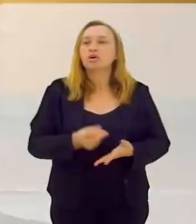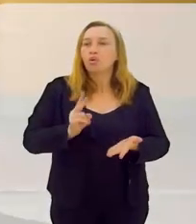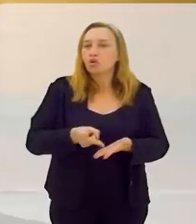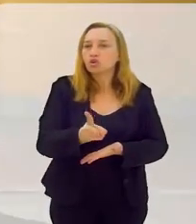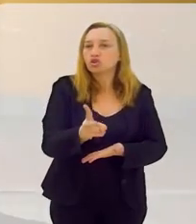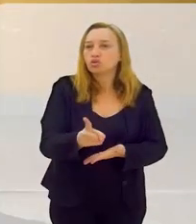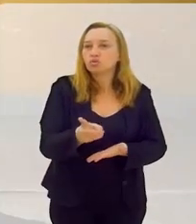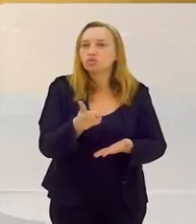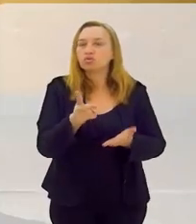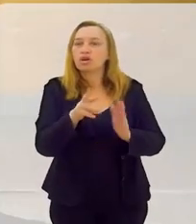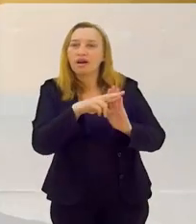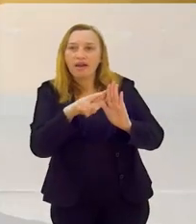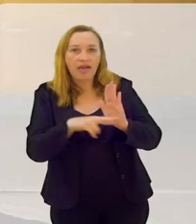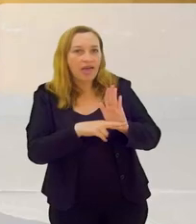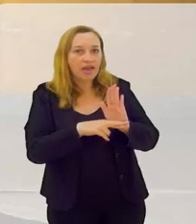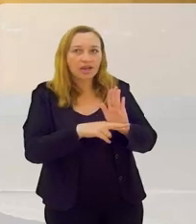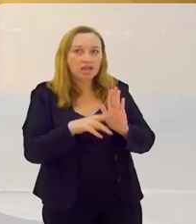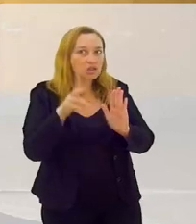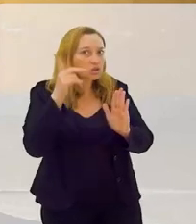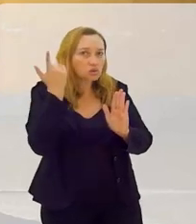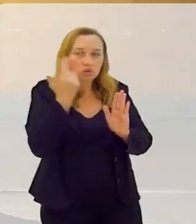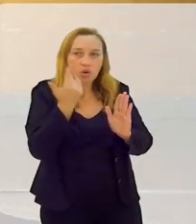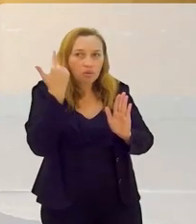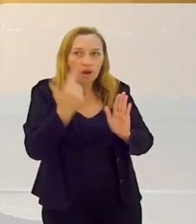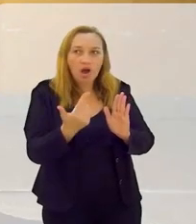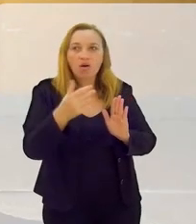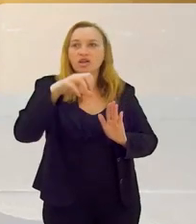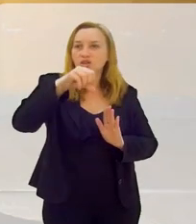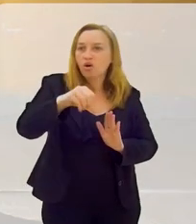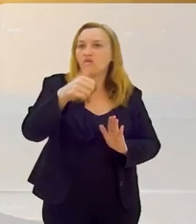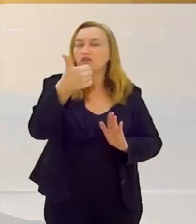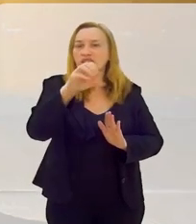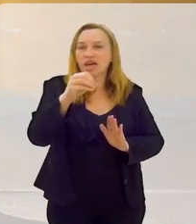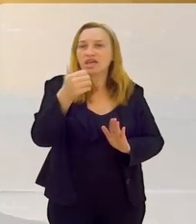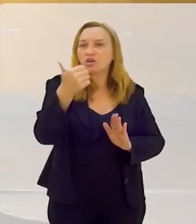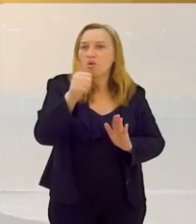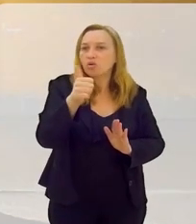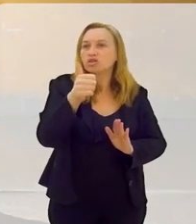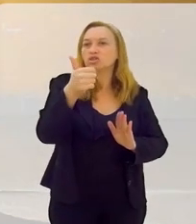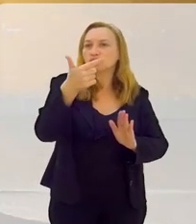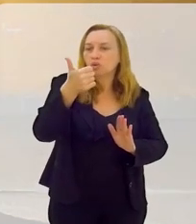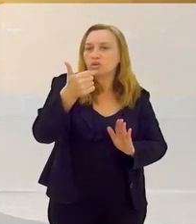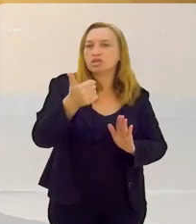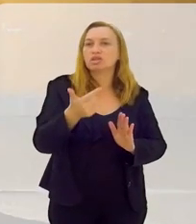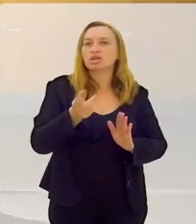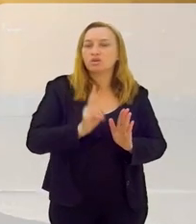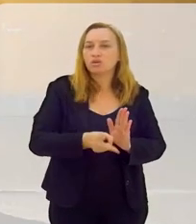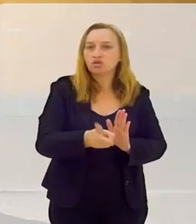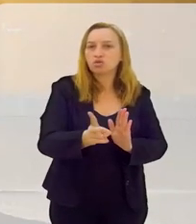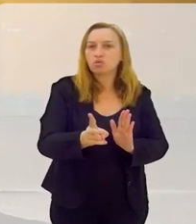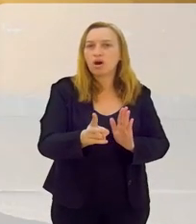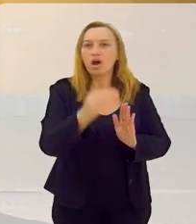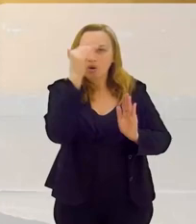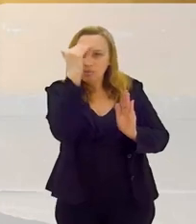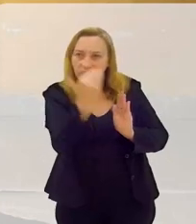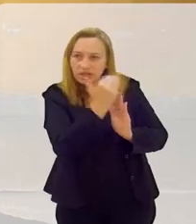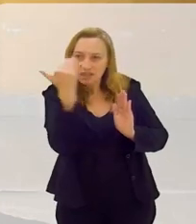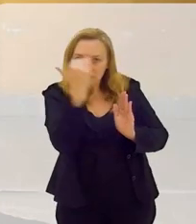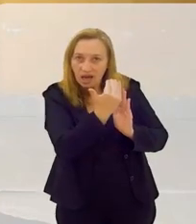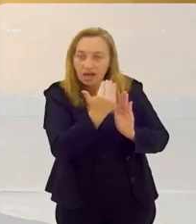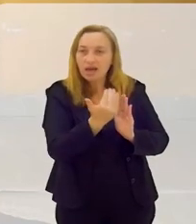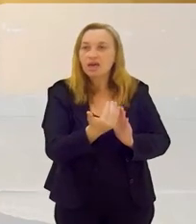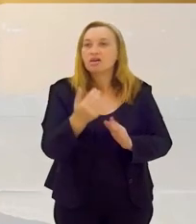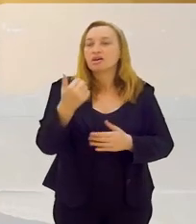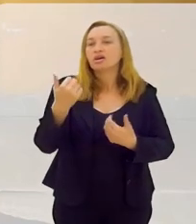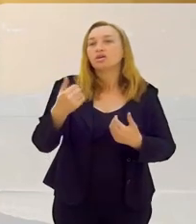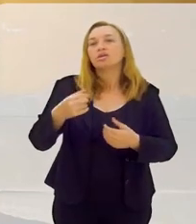continua dando suas obrigações anuais. Aí você vai pagar nove, dez, onze, doze, treze... Porque você precisa dar comida